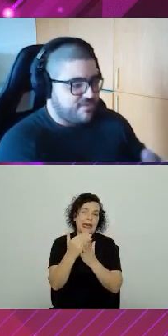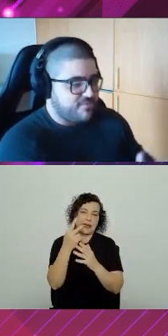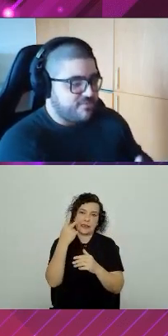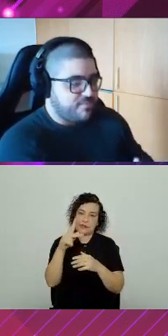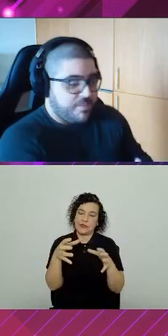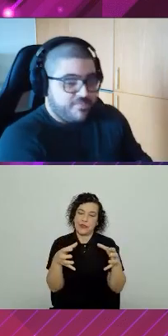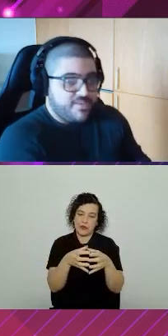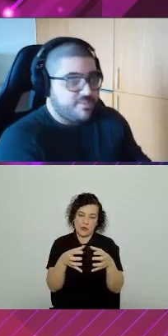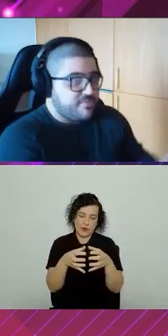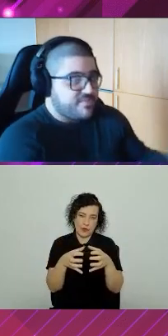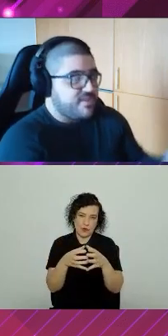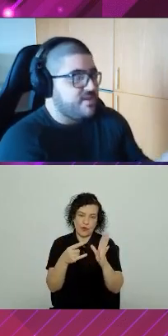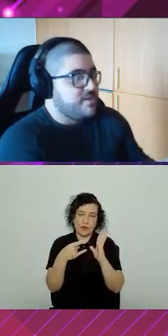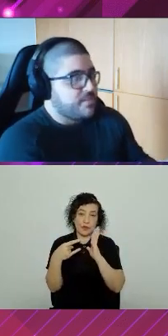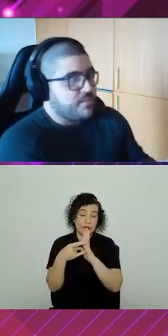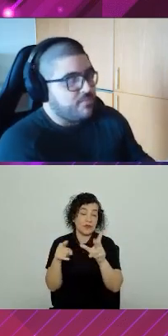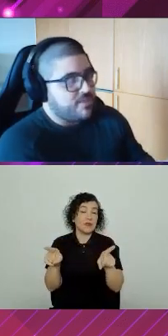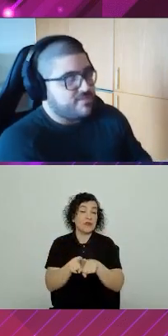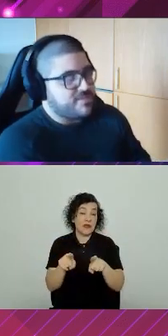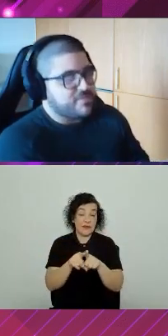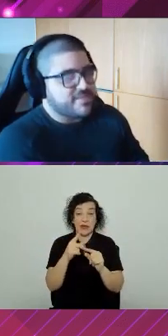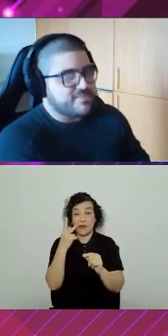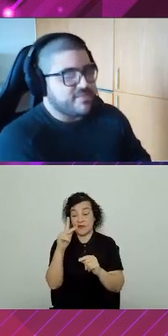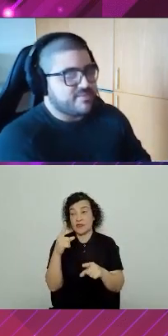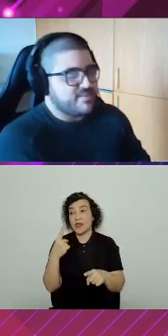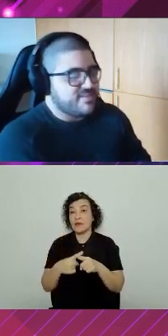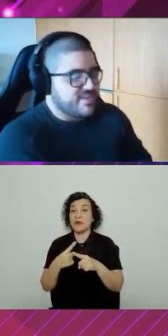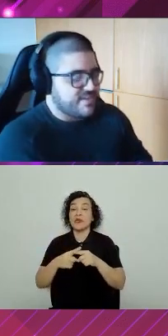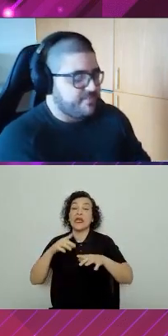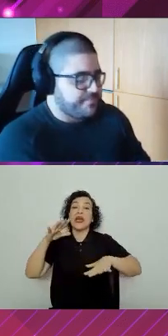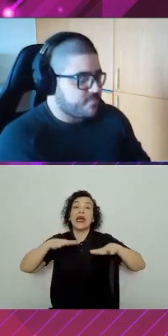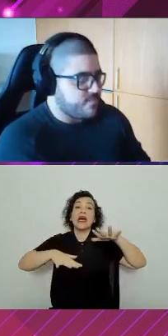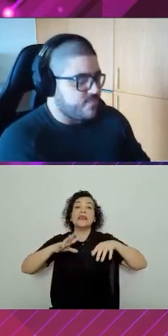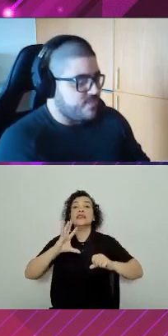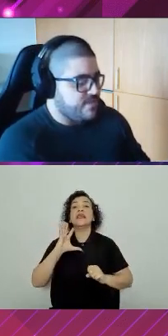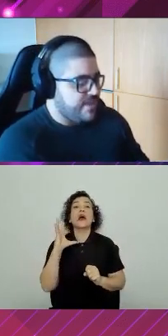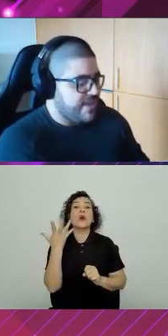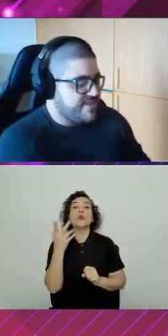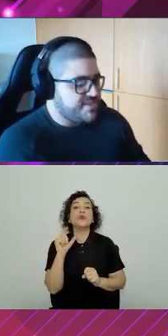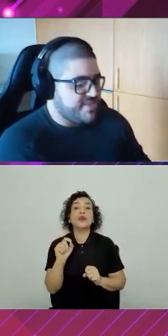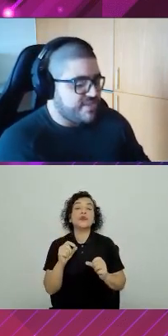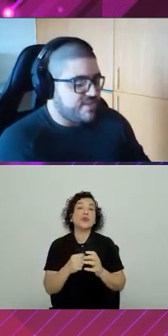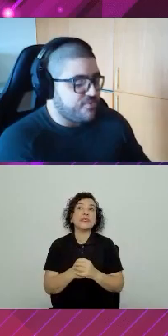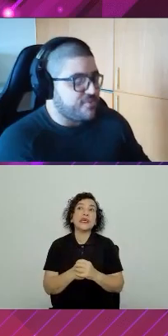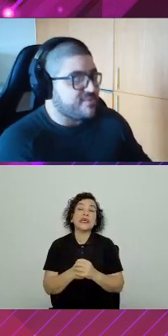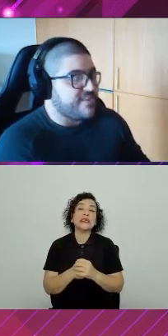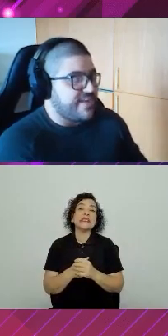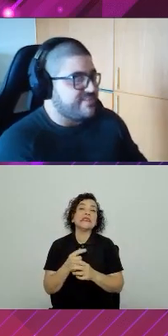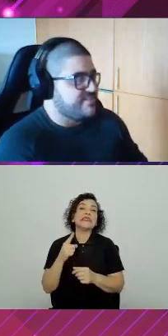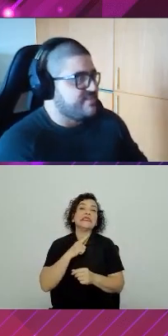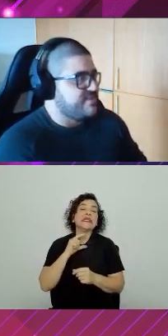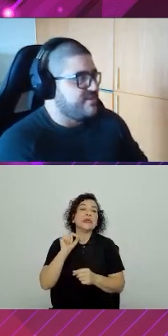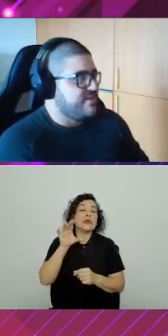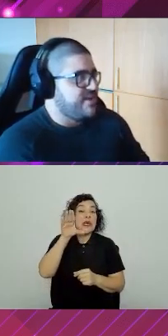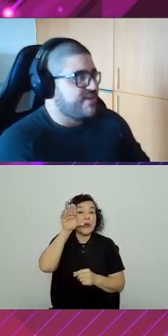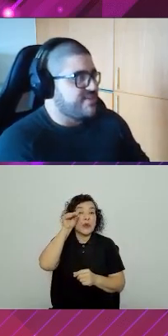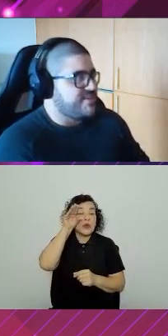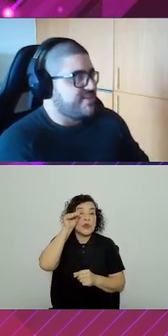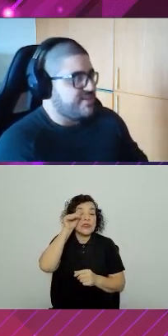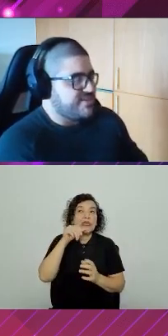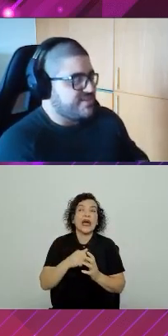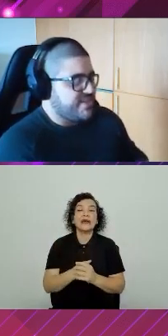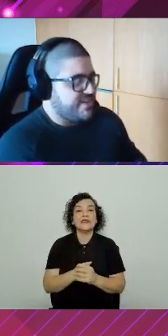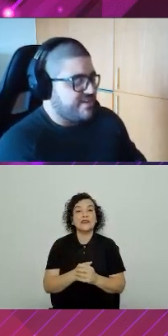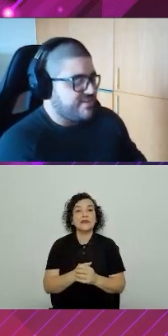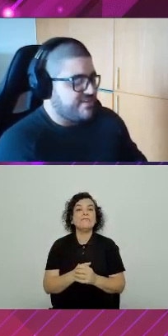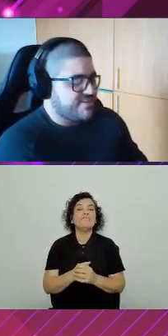de dev, vai causar um problema infinito para você. Porque às vezes acontece bastante de que a gente tem curiosidade, a gente